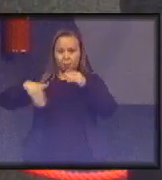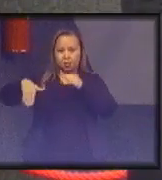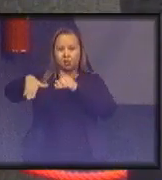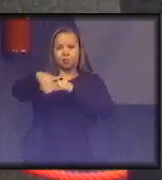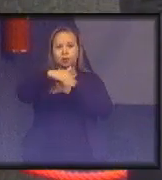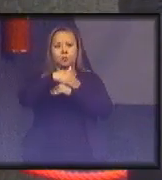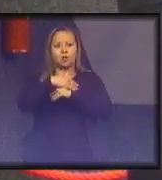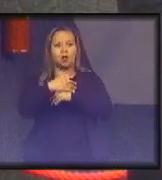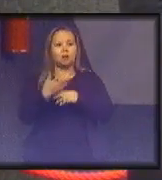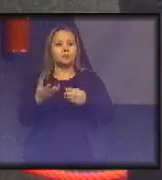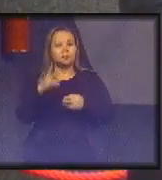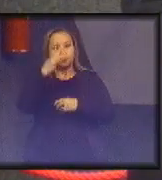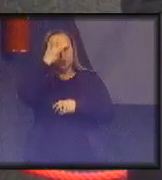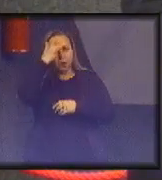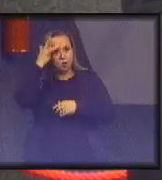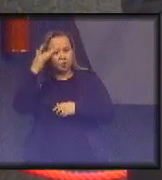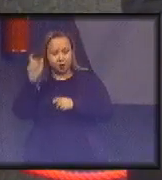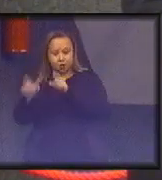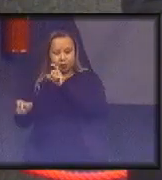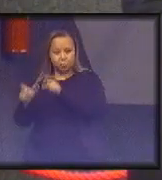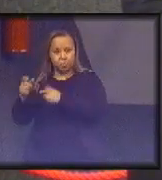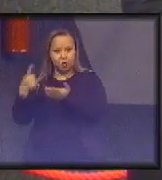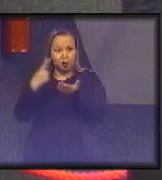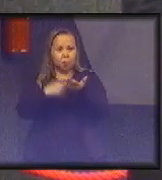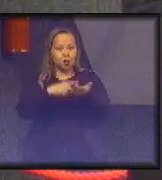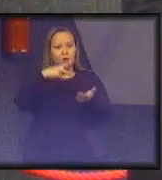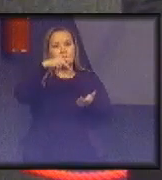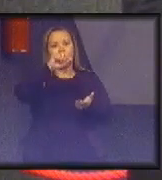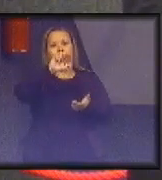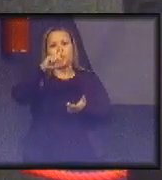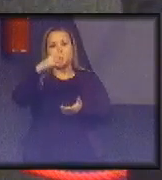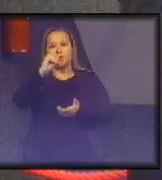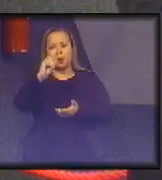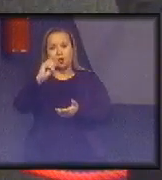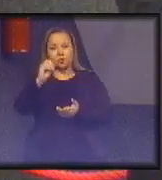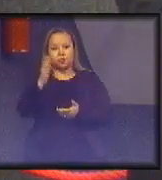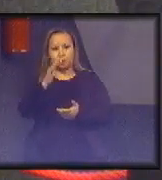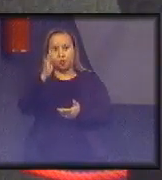mediador deste painel, convidamos o doutor Pablo Fernando Pessoa de Freitas.